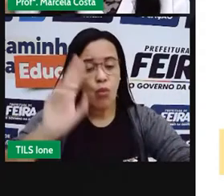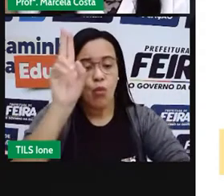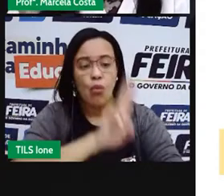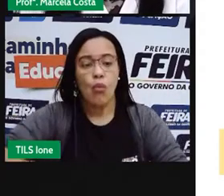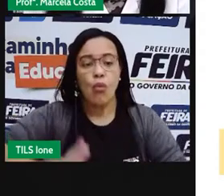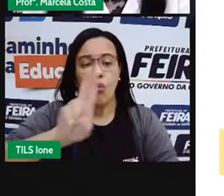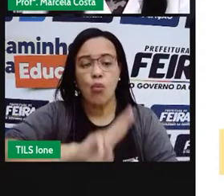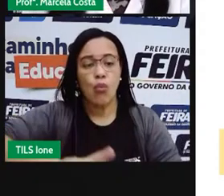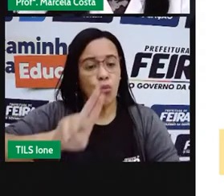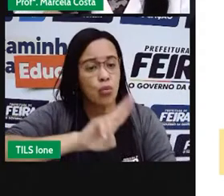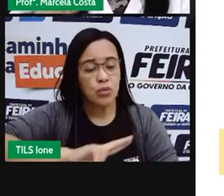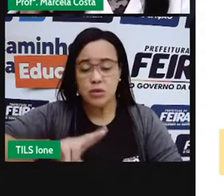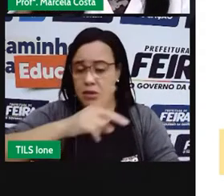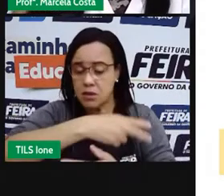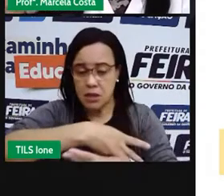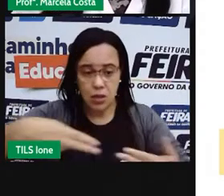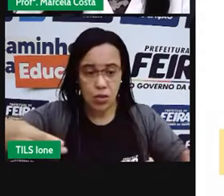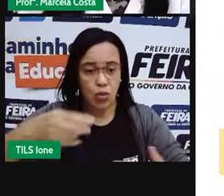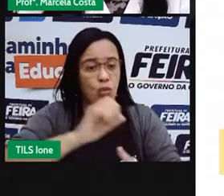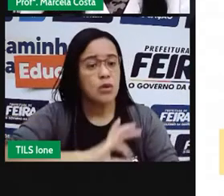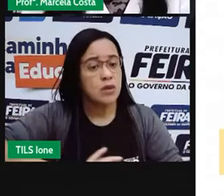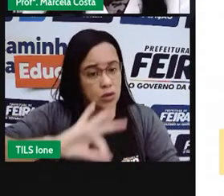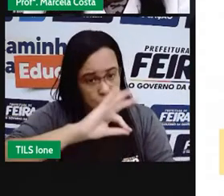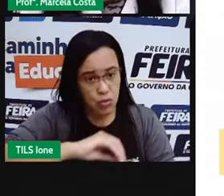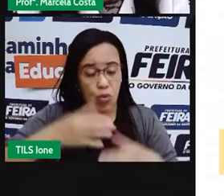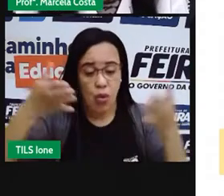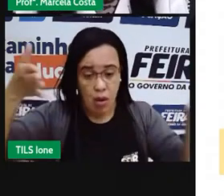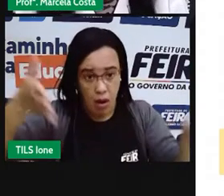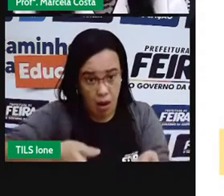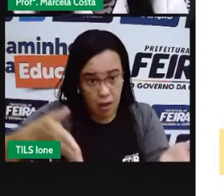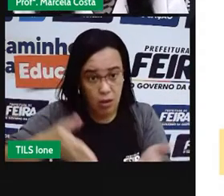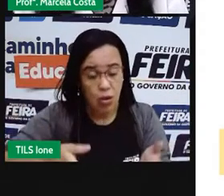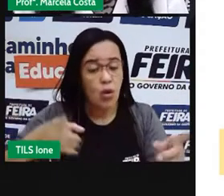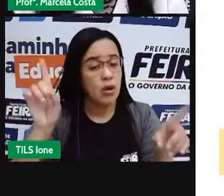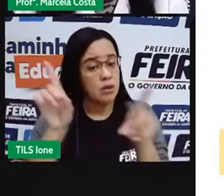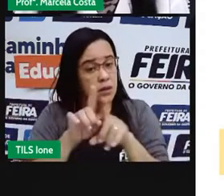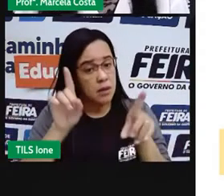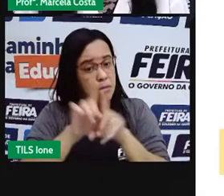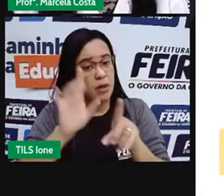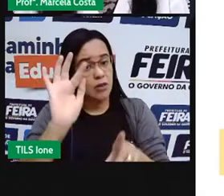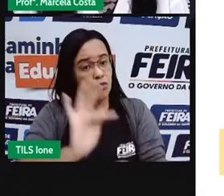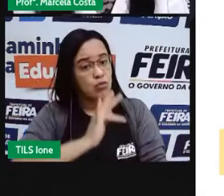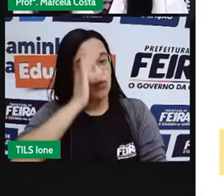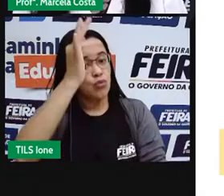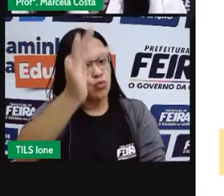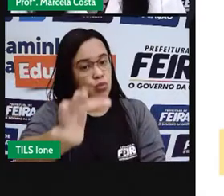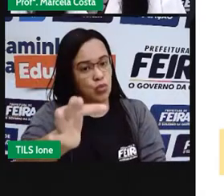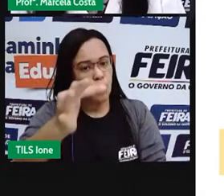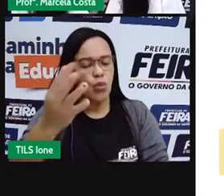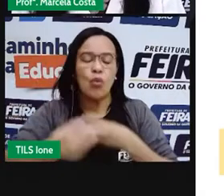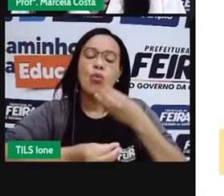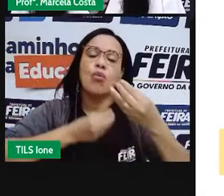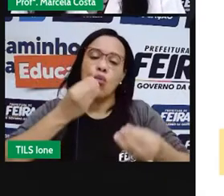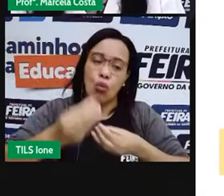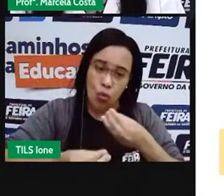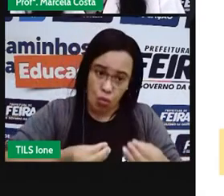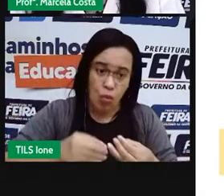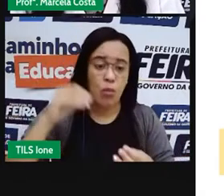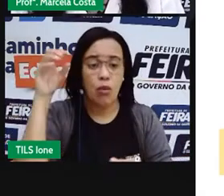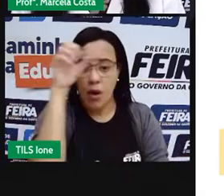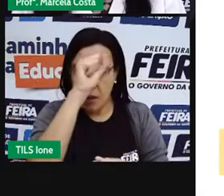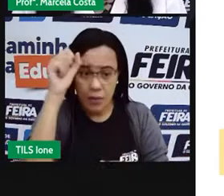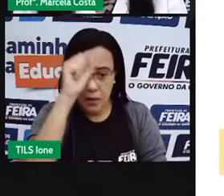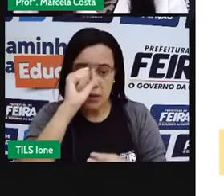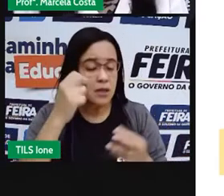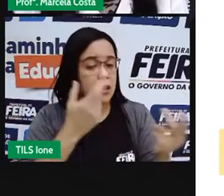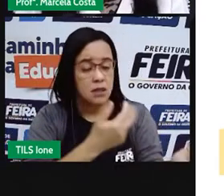naturais agora e como é que a gente pode usar isso no futuro, atendendo as mesmas dificuldades do futuro.